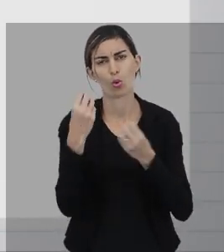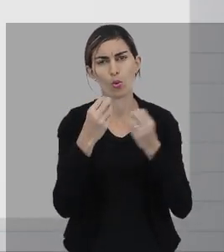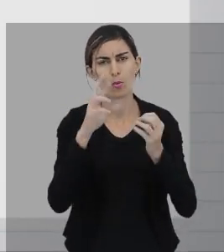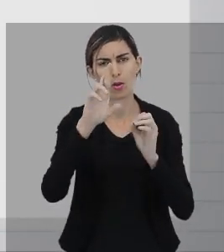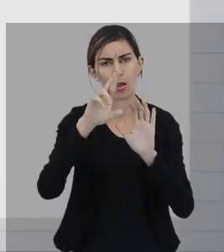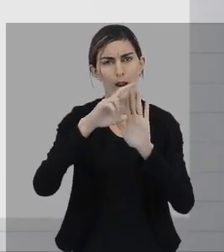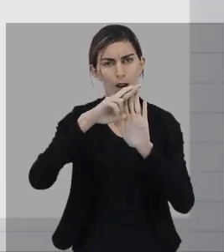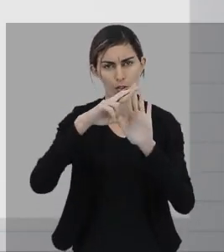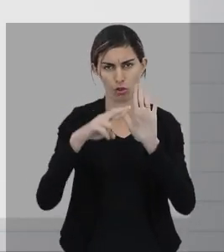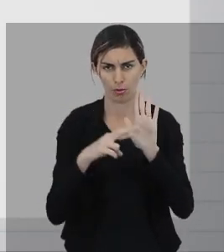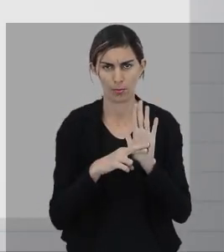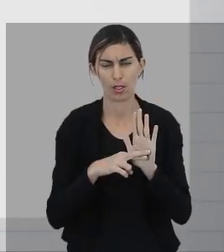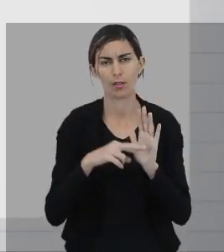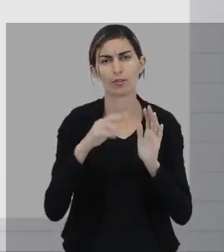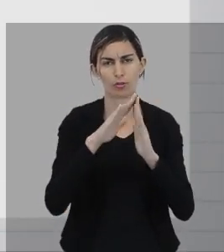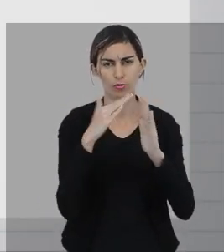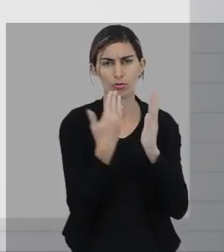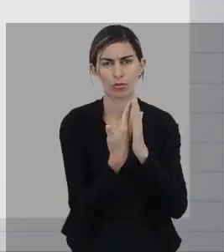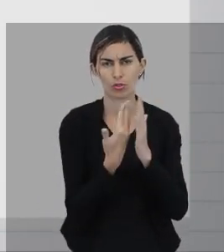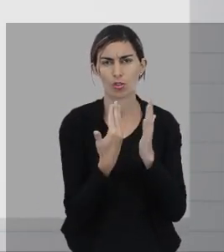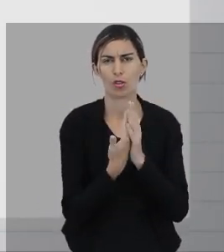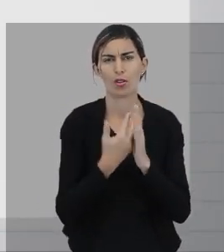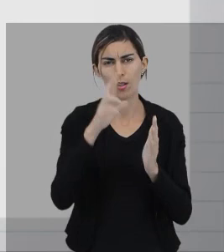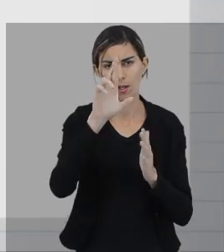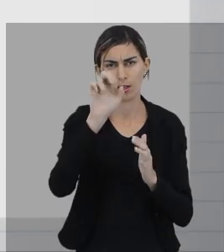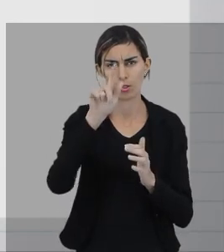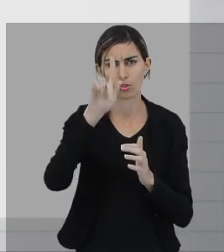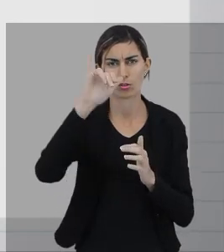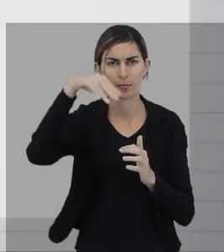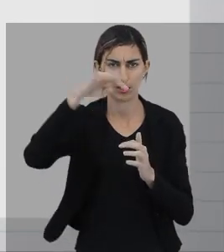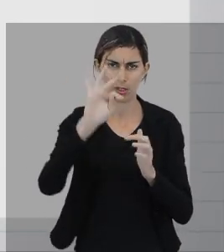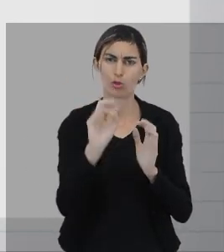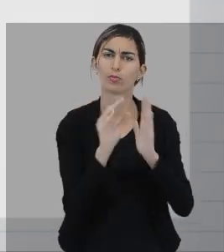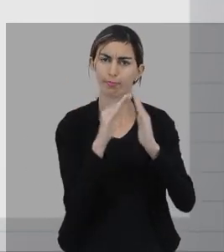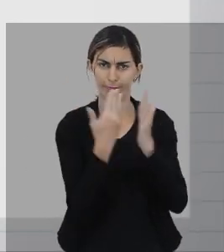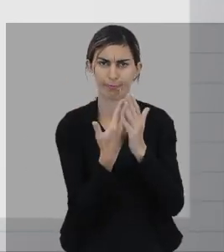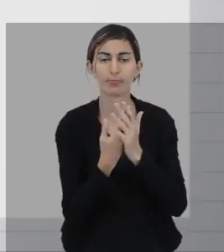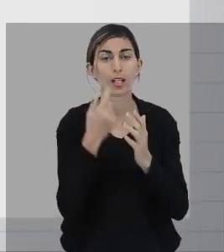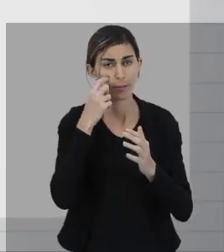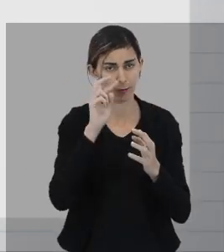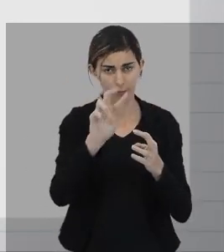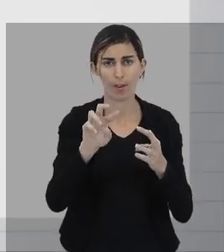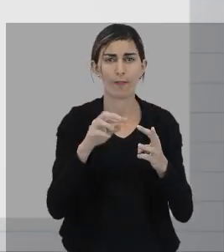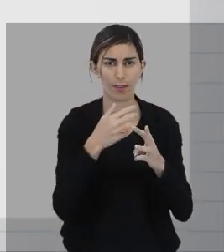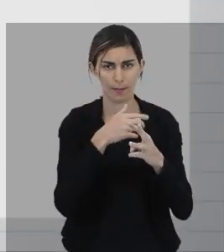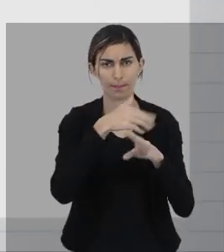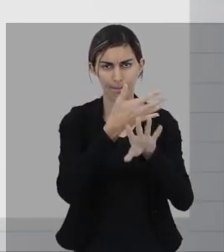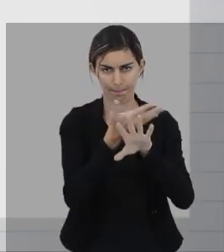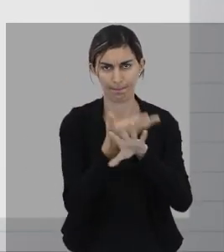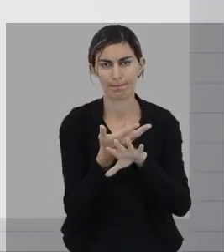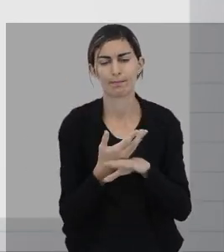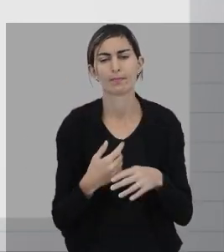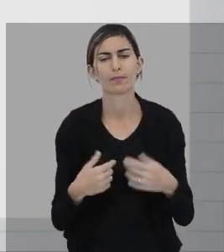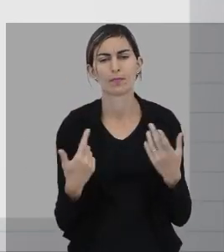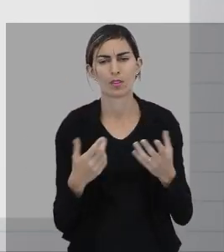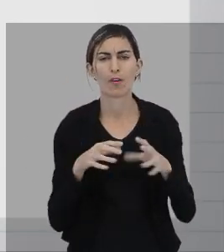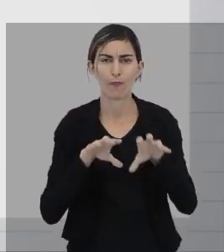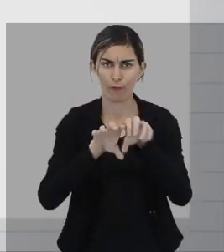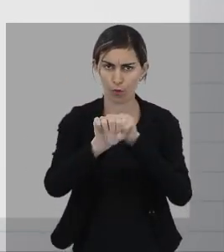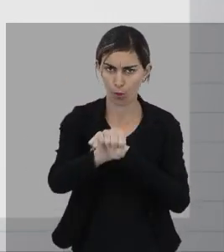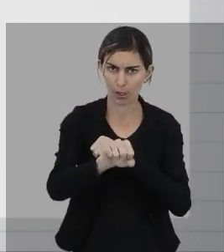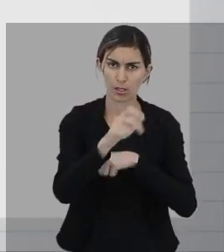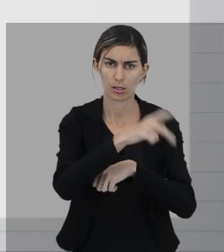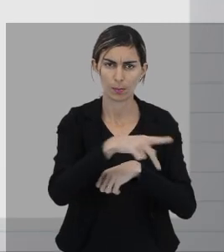Regimento Escolar, que também é um documento muito importante. Tudo isso nós vamos ver no modo de legislação. A